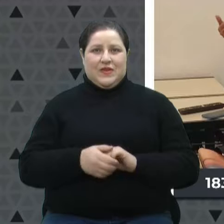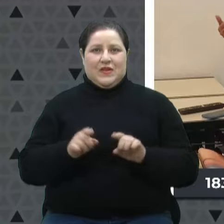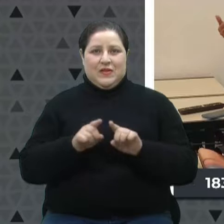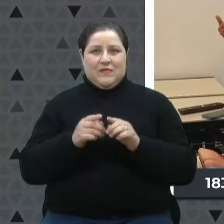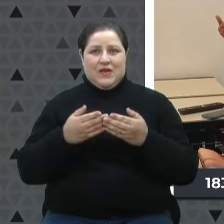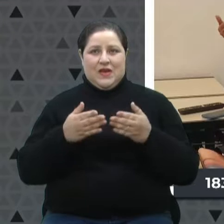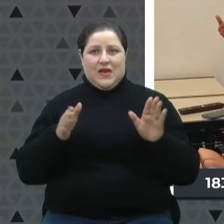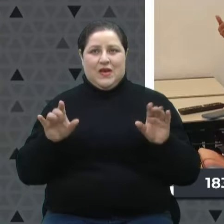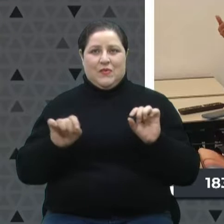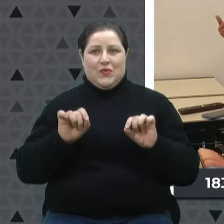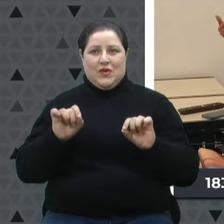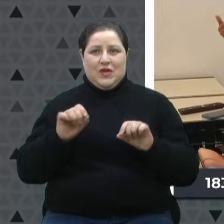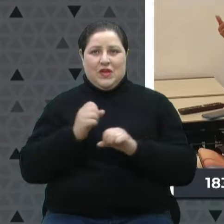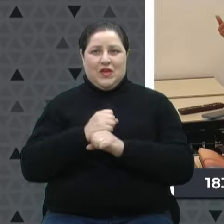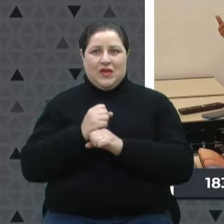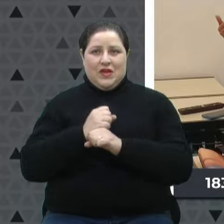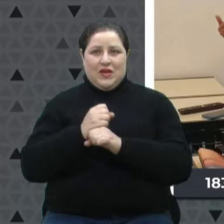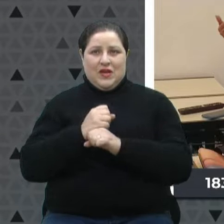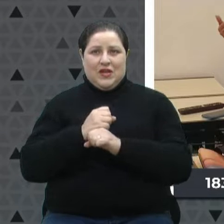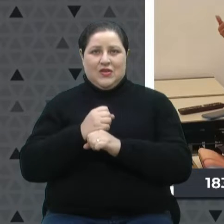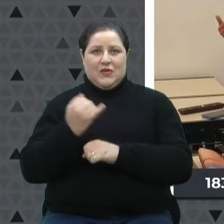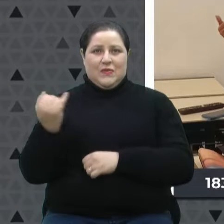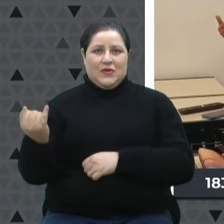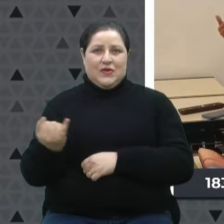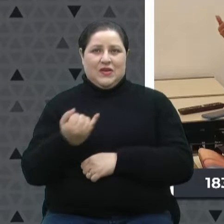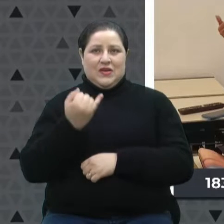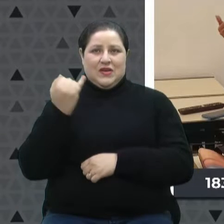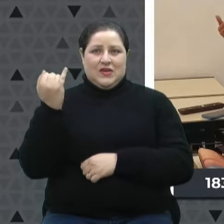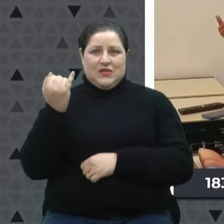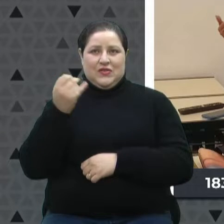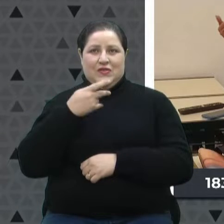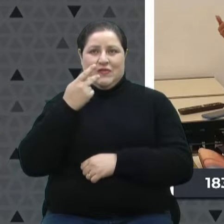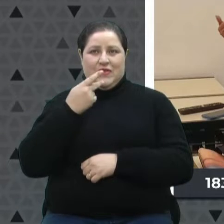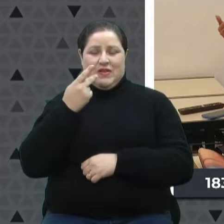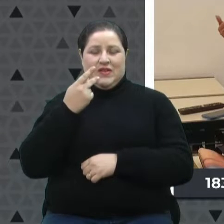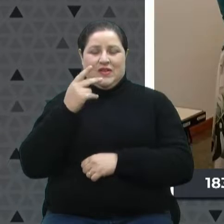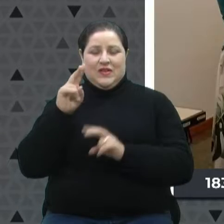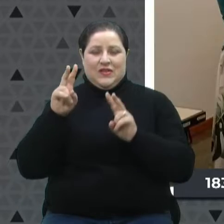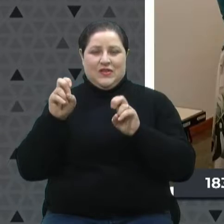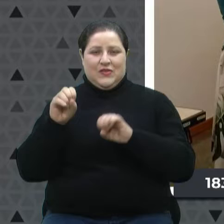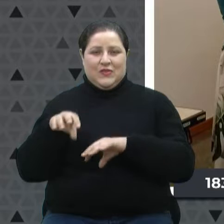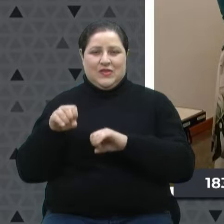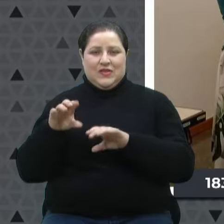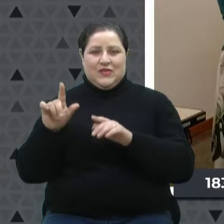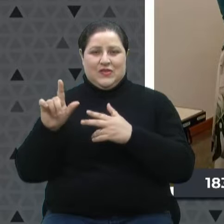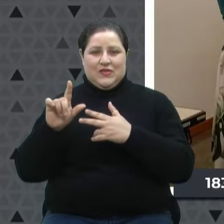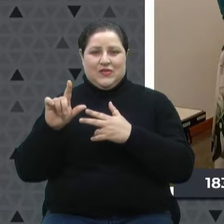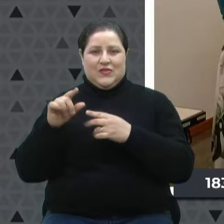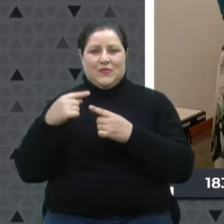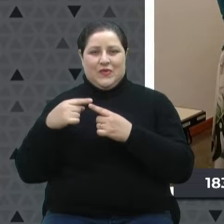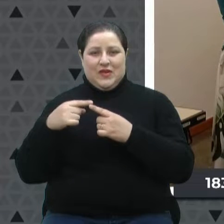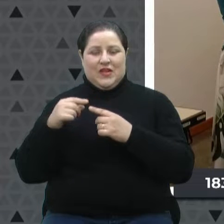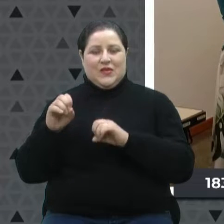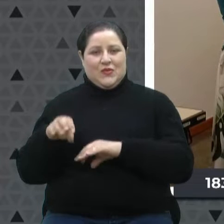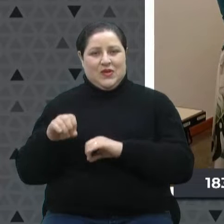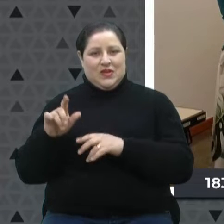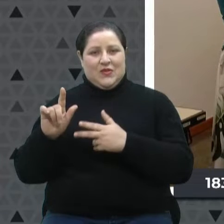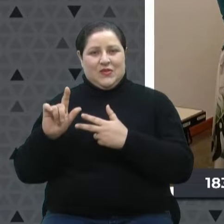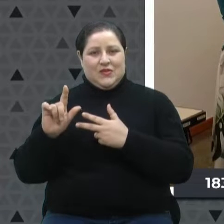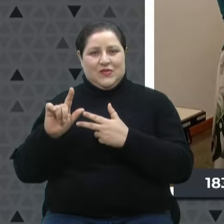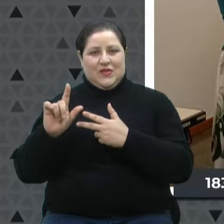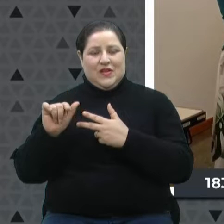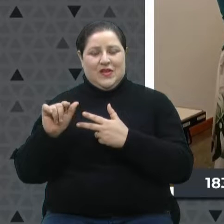parênteses para dizer que esse é um ano muito importante, quando a gente fala em educação legislativa, porque a educação legislativa